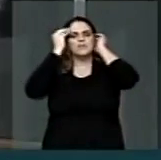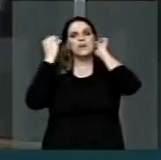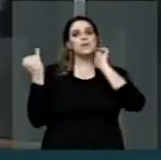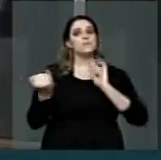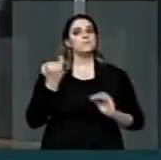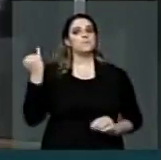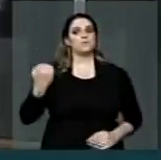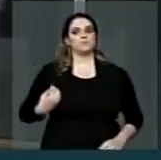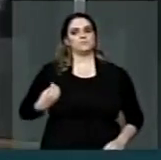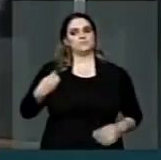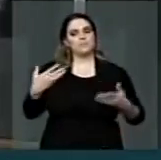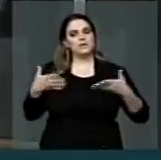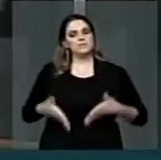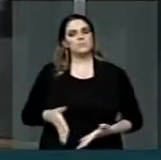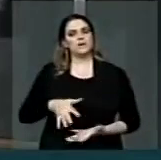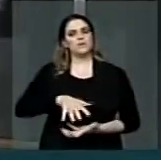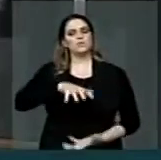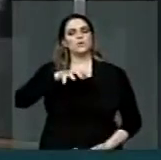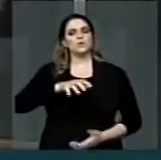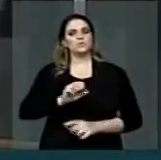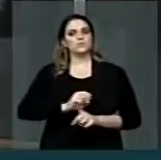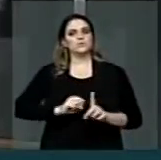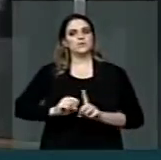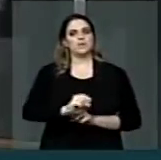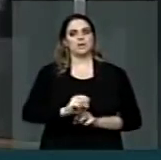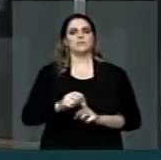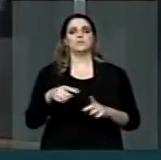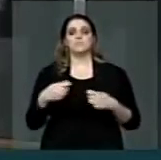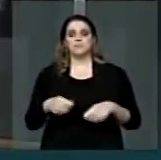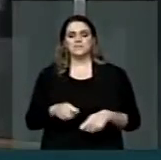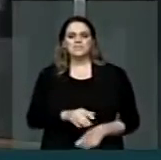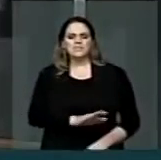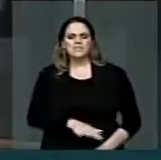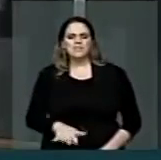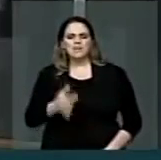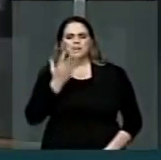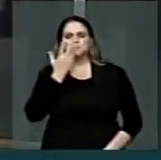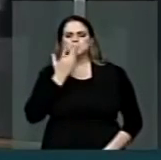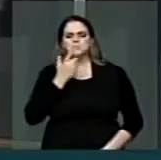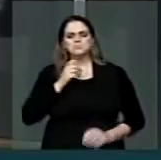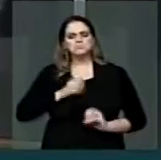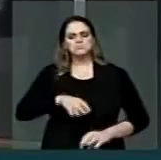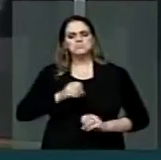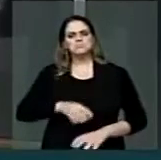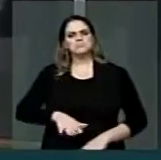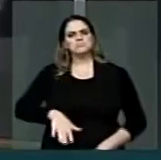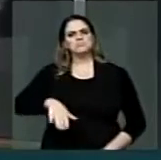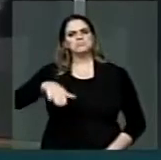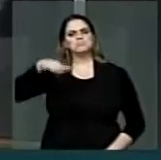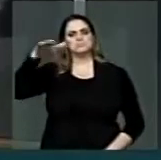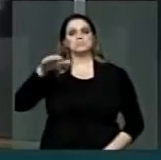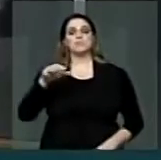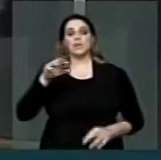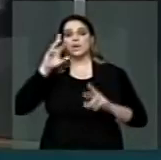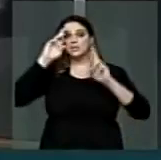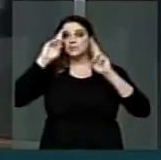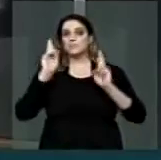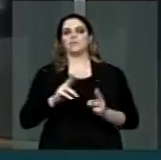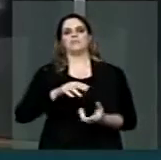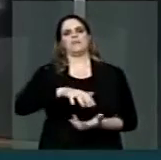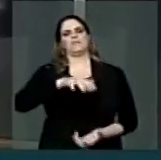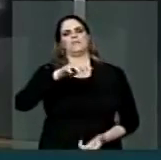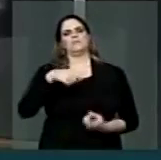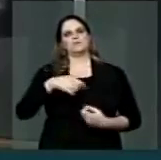dos idosos na construção da sociedade, devendo isso ocorrer desde a terra e infância. Conforme ainda tomico, o respeito ao idoso deve vir de forma